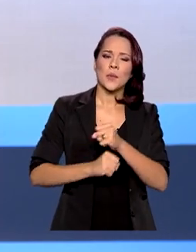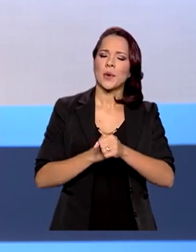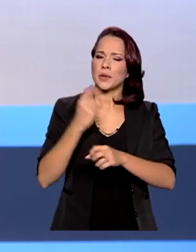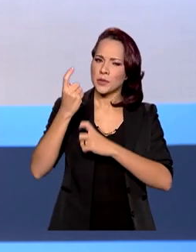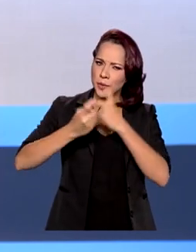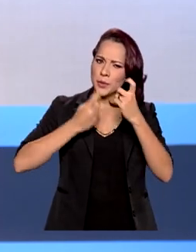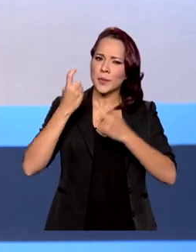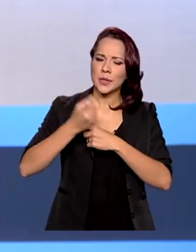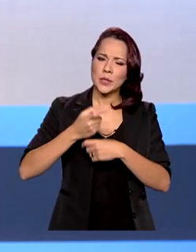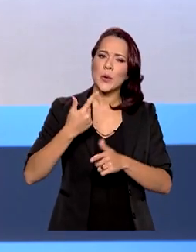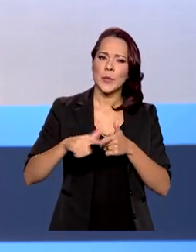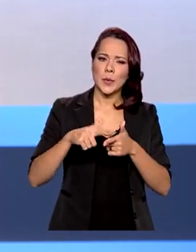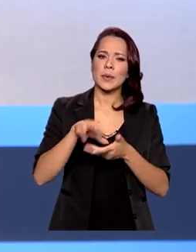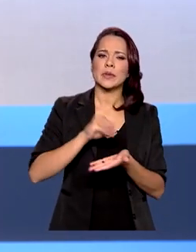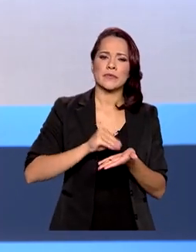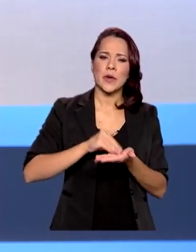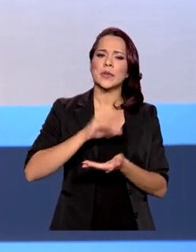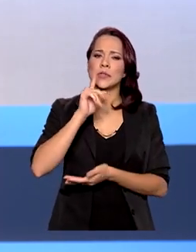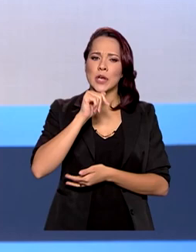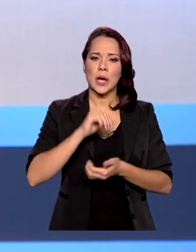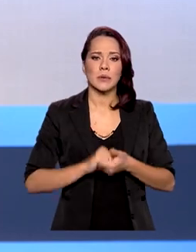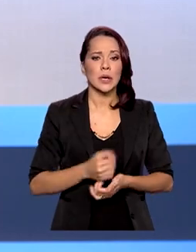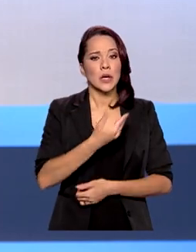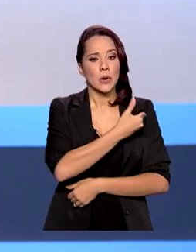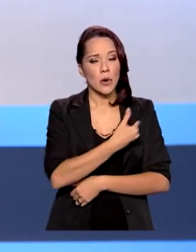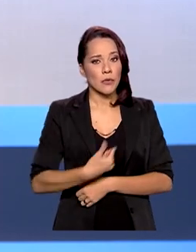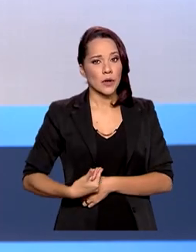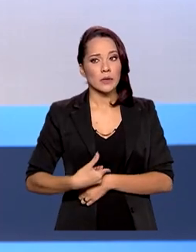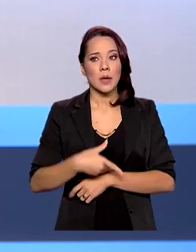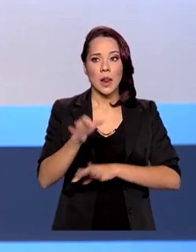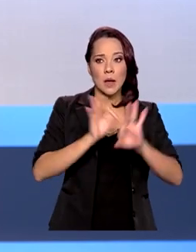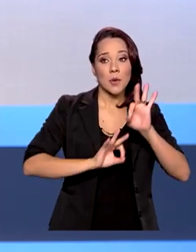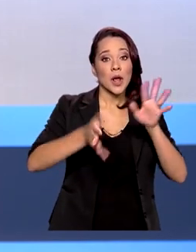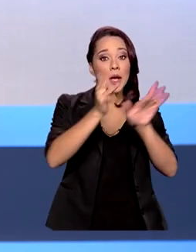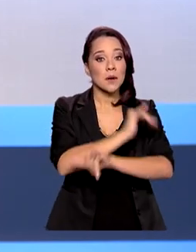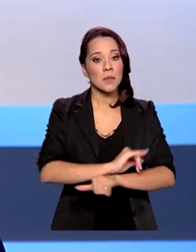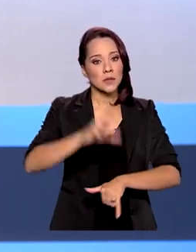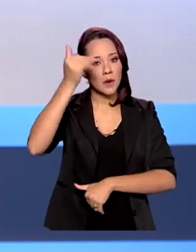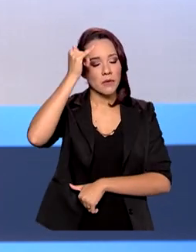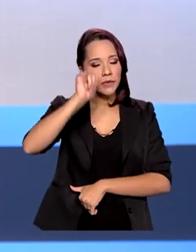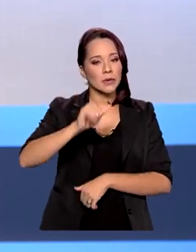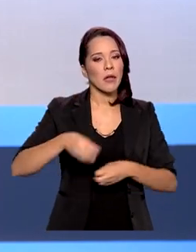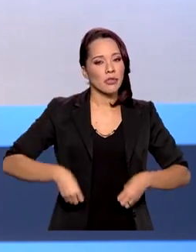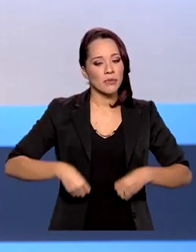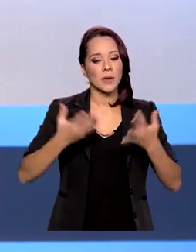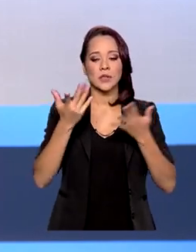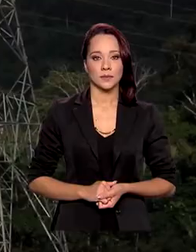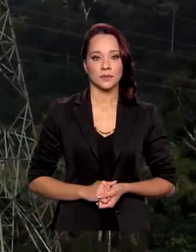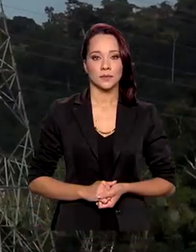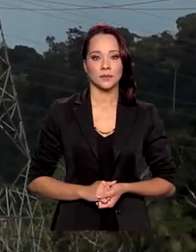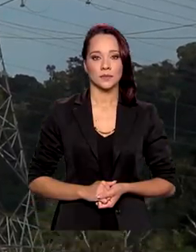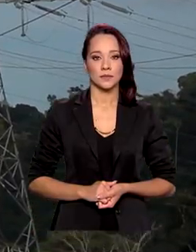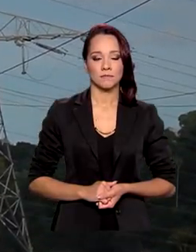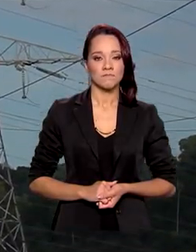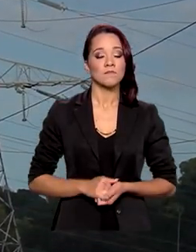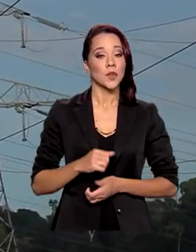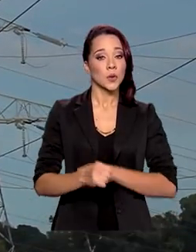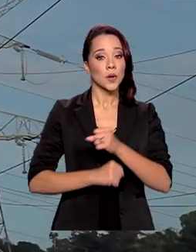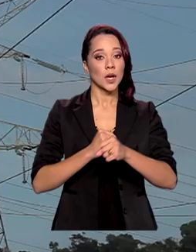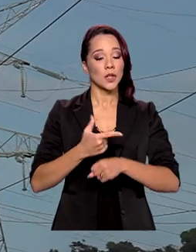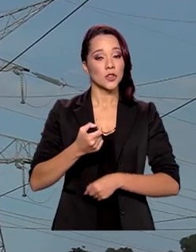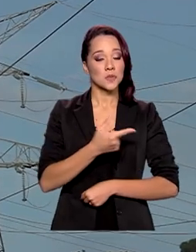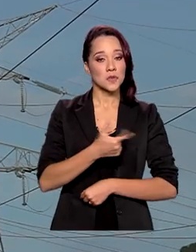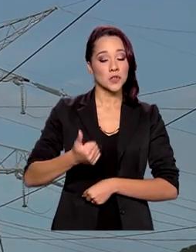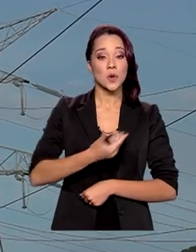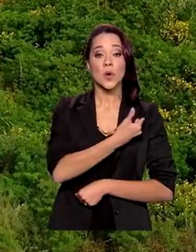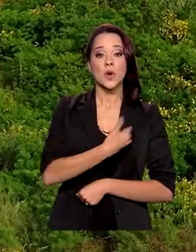preocupação com a crise hídrica e que levou o governo a elaborar campanhas para evitar o desperdício. Em 2021,